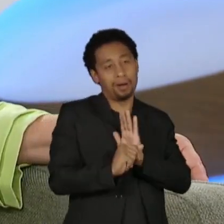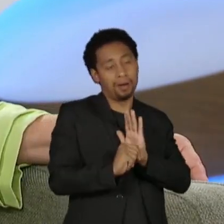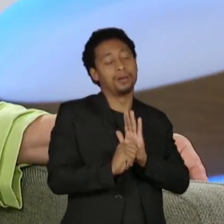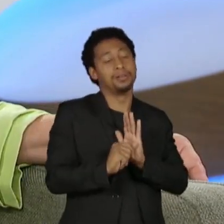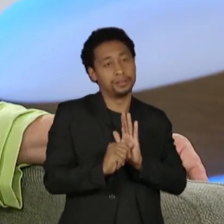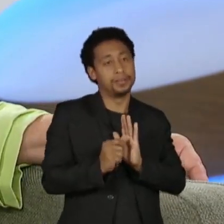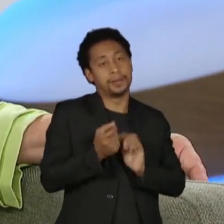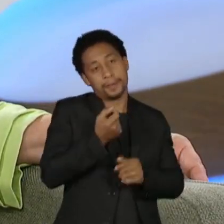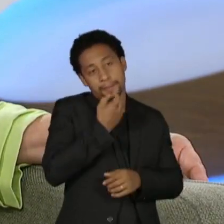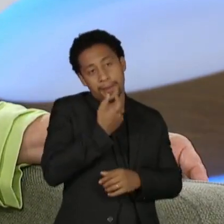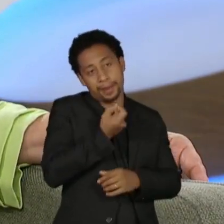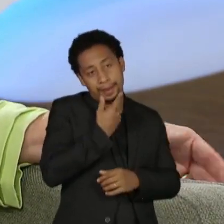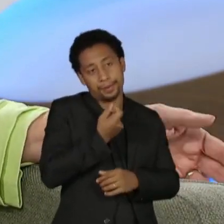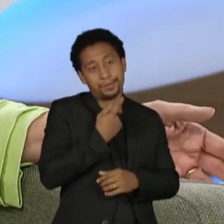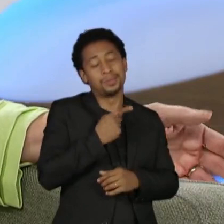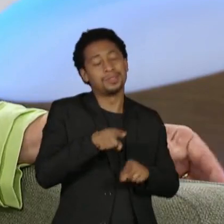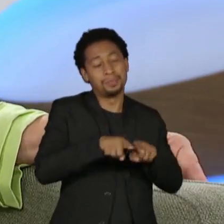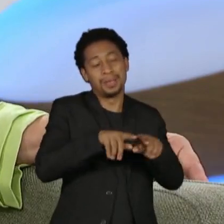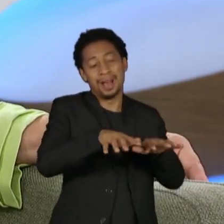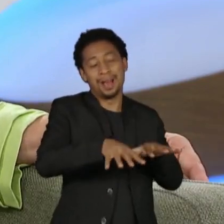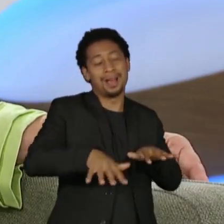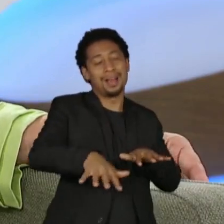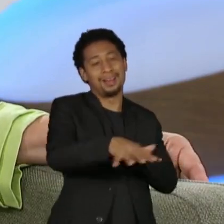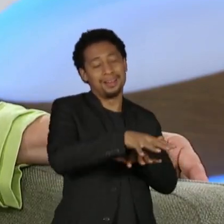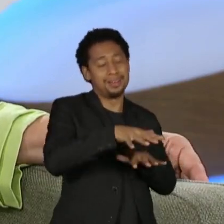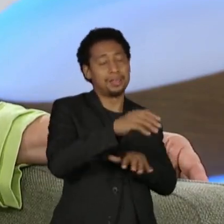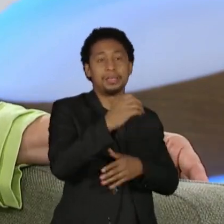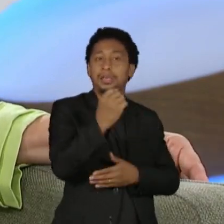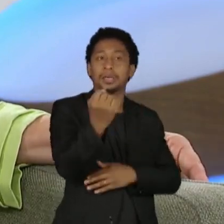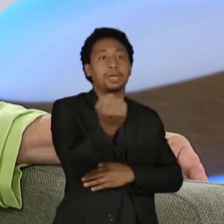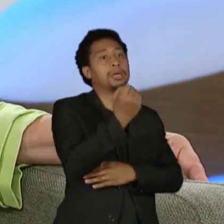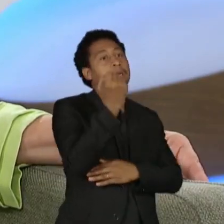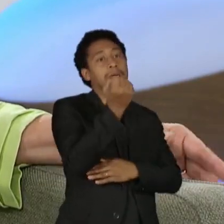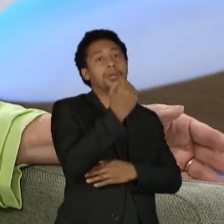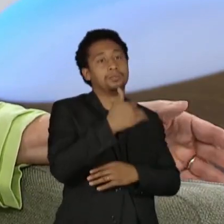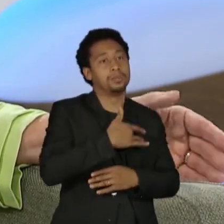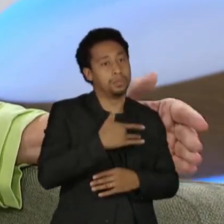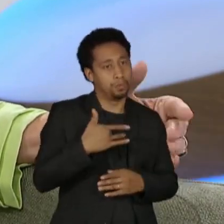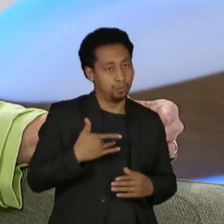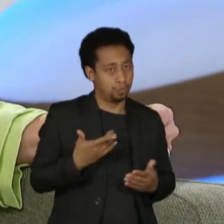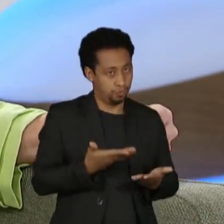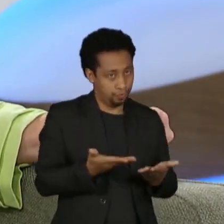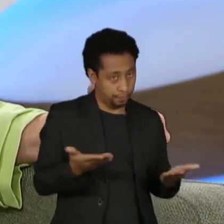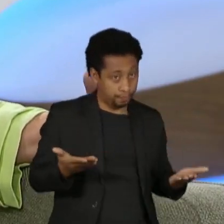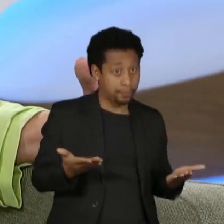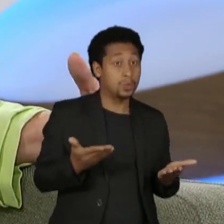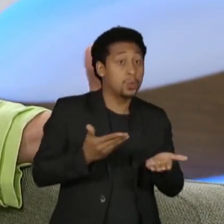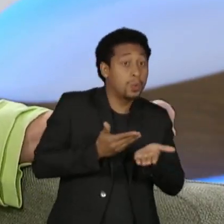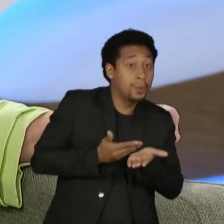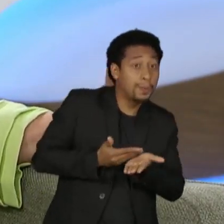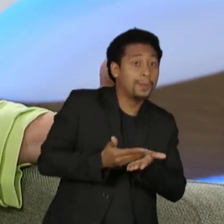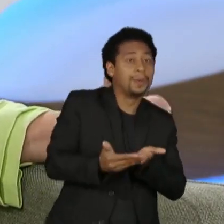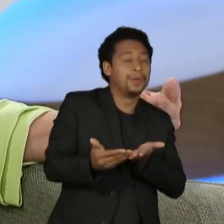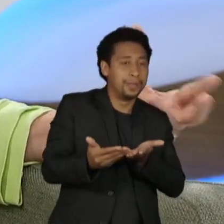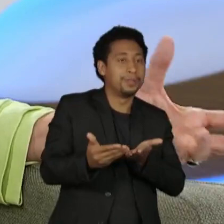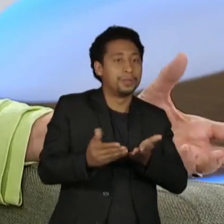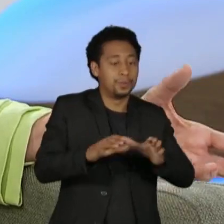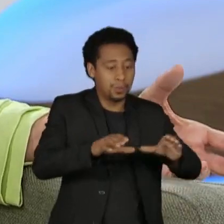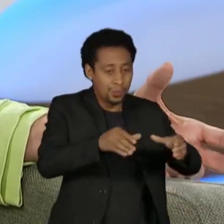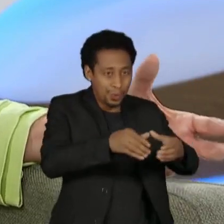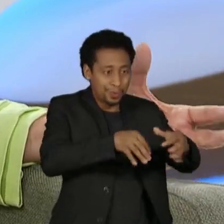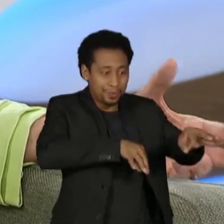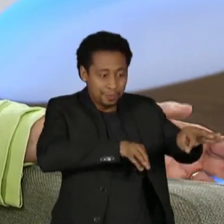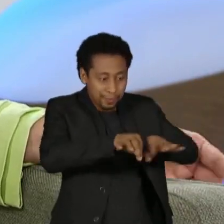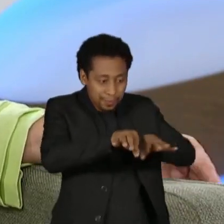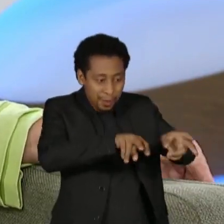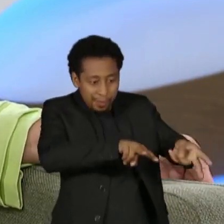situação muito, muito grave com relação à saúde. Então, desde o início, o governo estávamos buscando nos